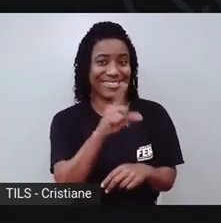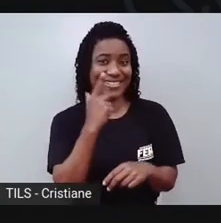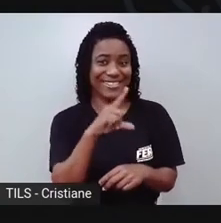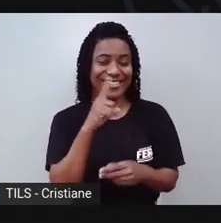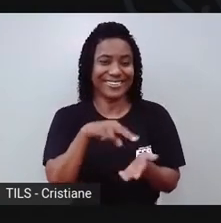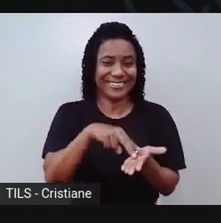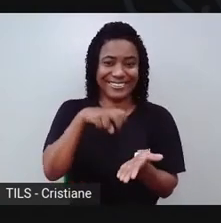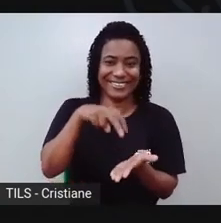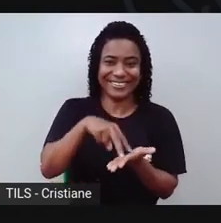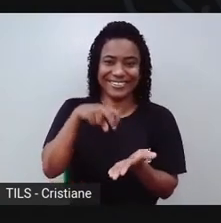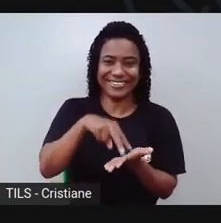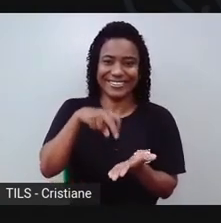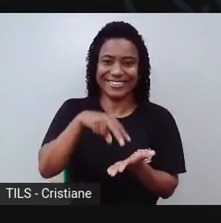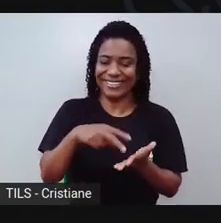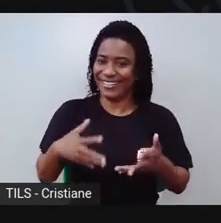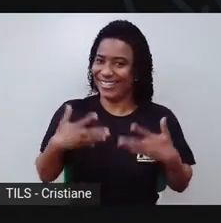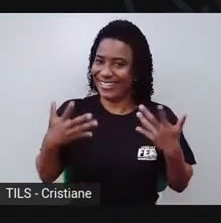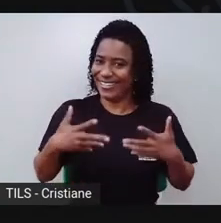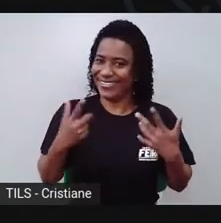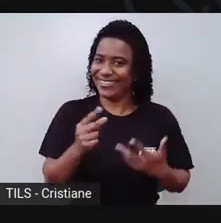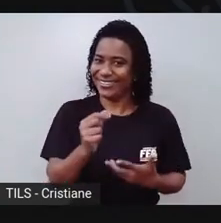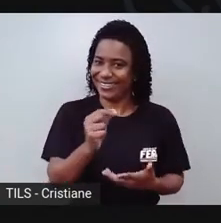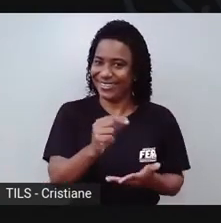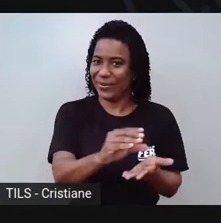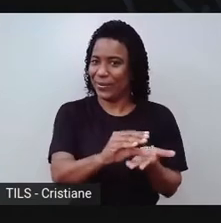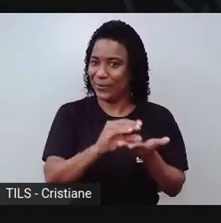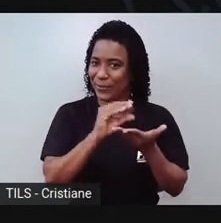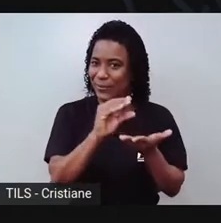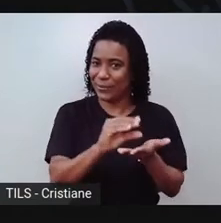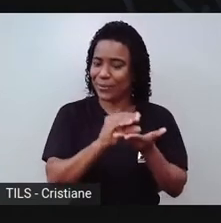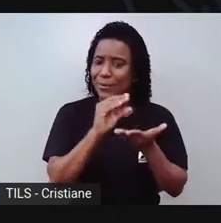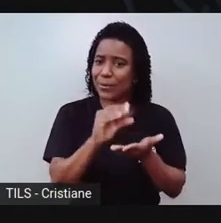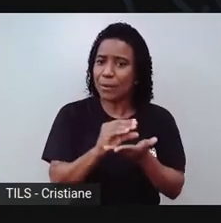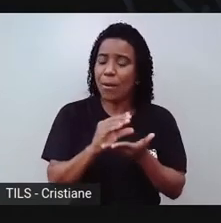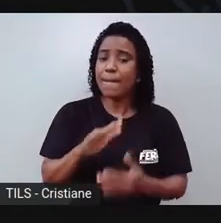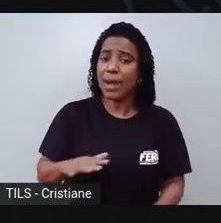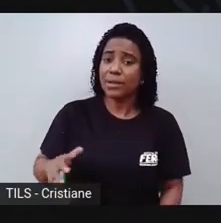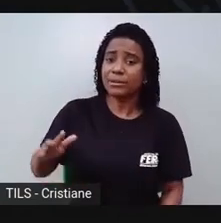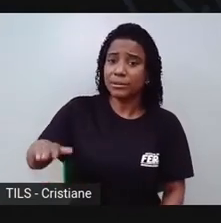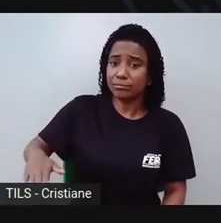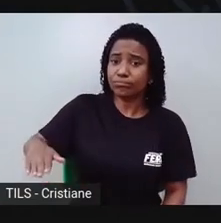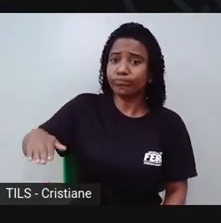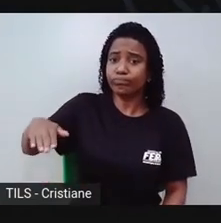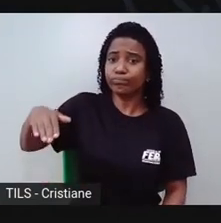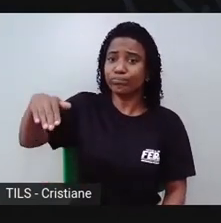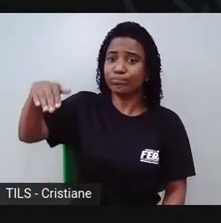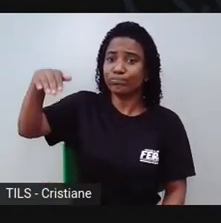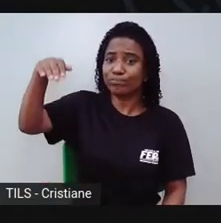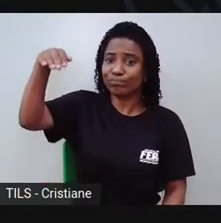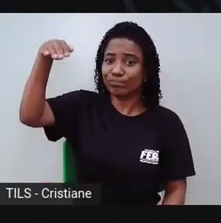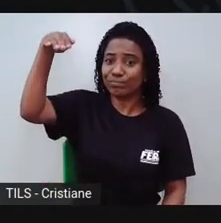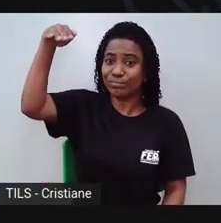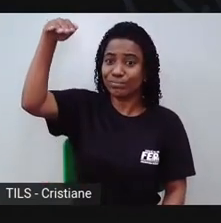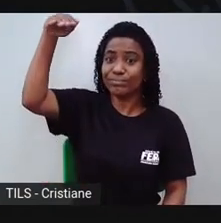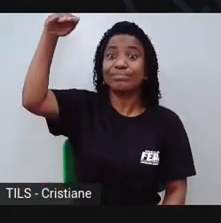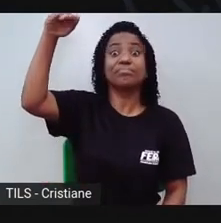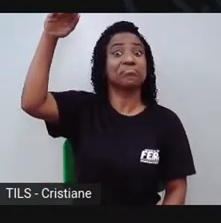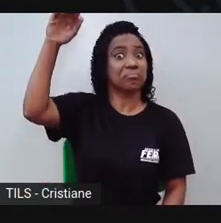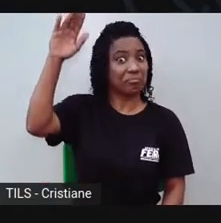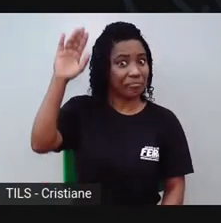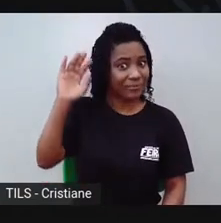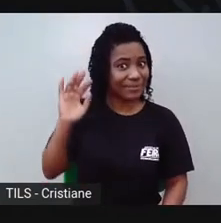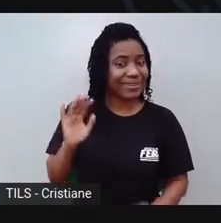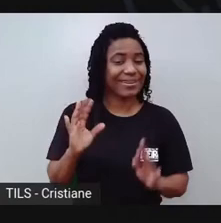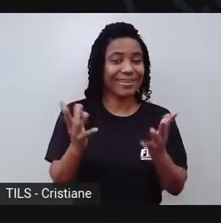crescendo dentro da arte, foi ficando adulto, foi dando vida ao barro, e foi se tornando